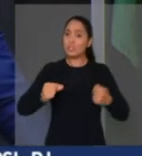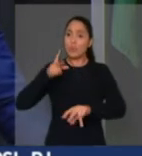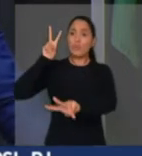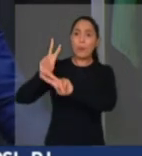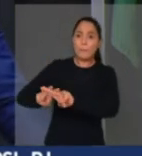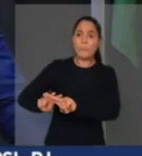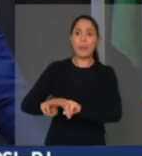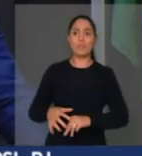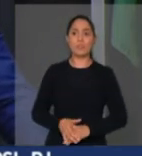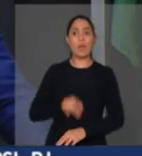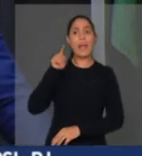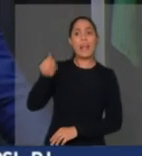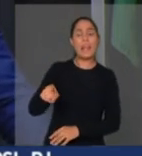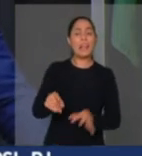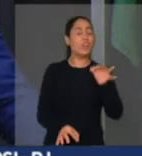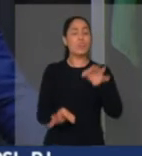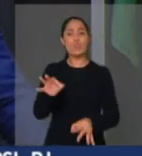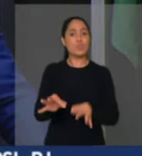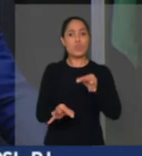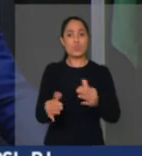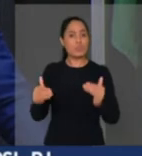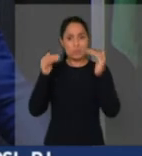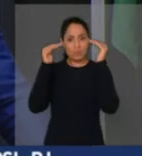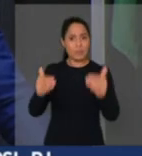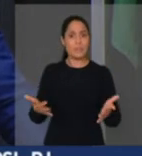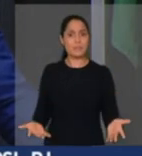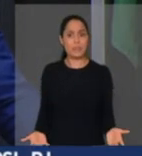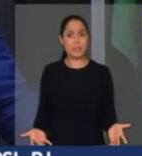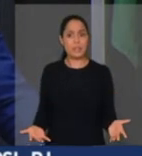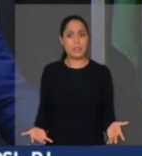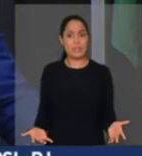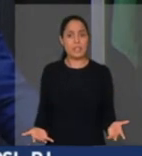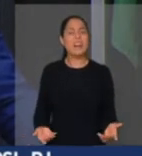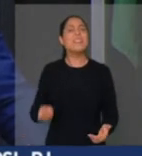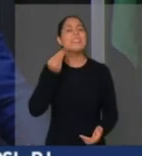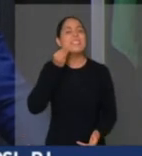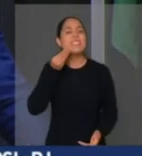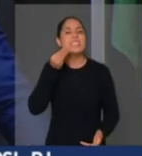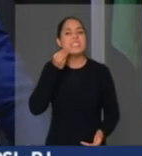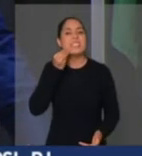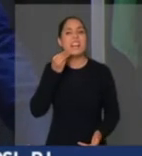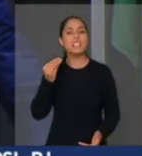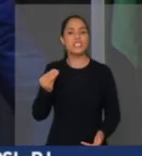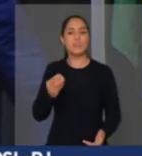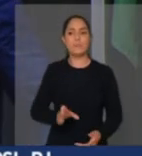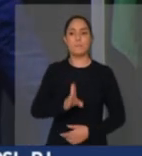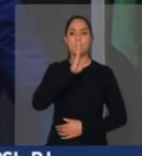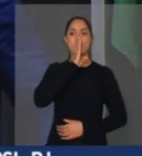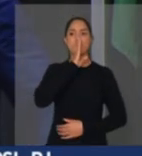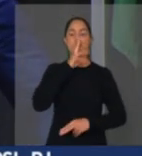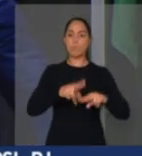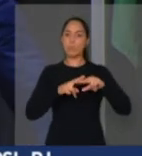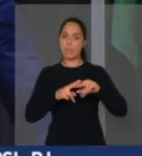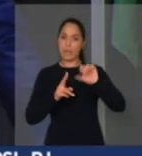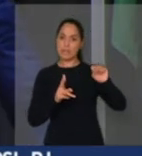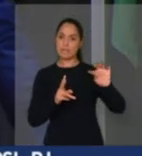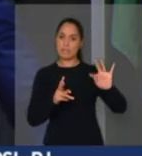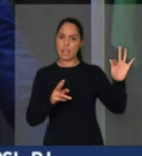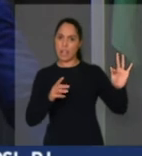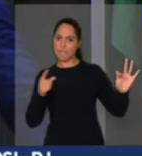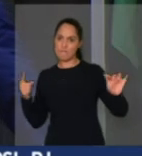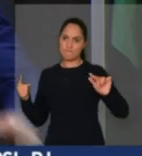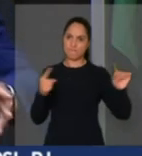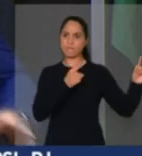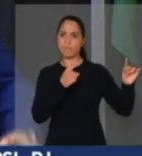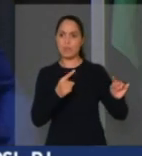injustamente numa tentativa de calar os críticos do STF de forma arbitrária.